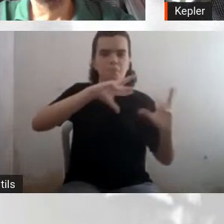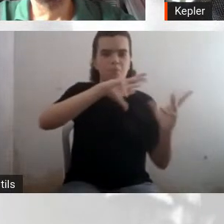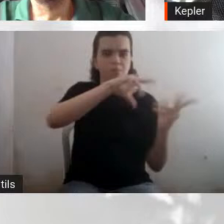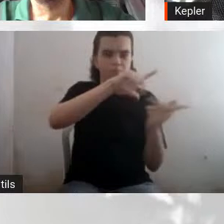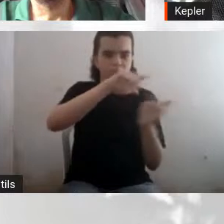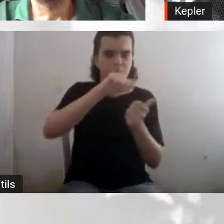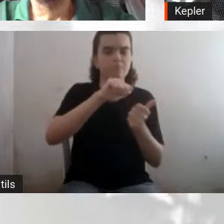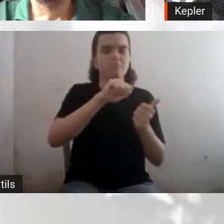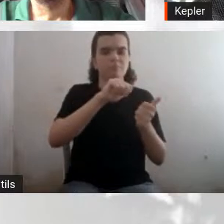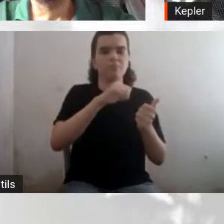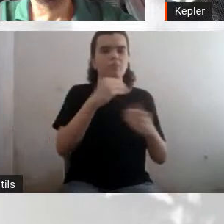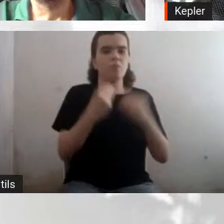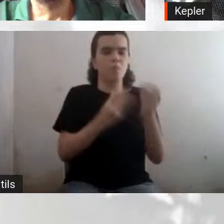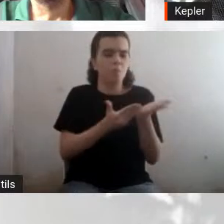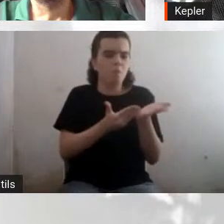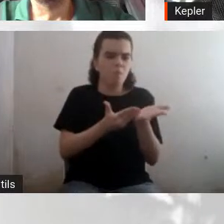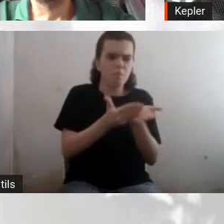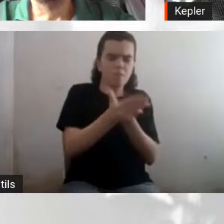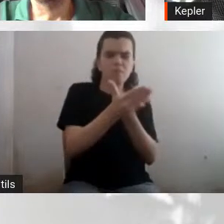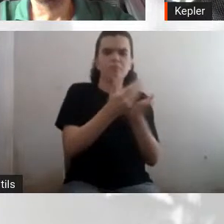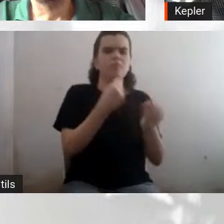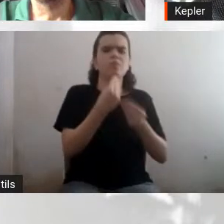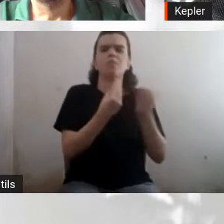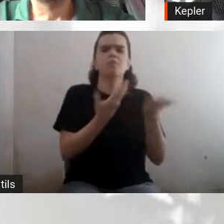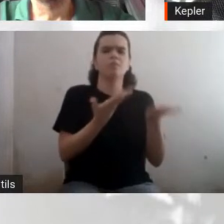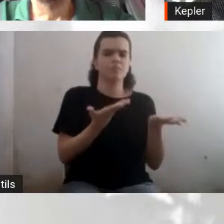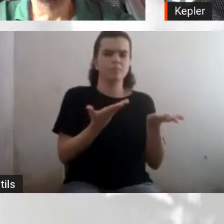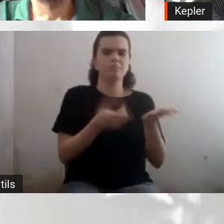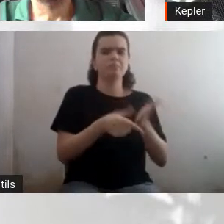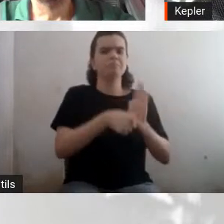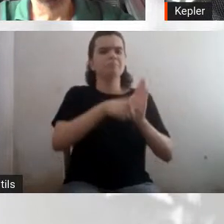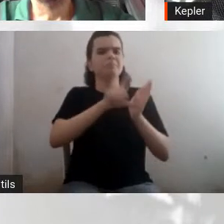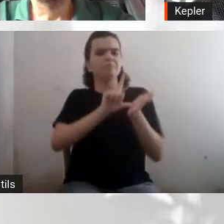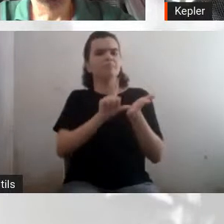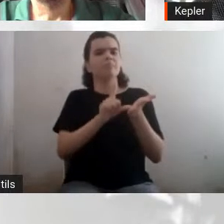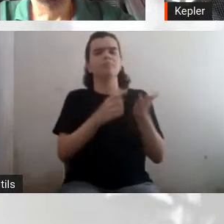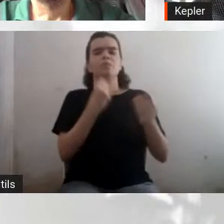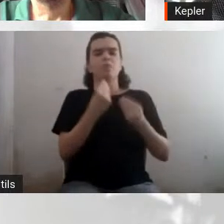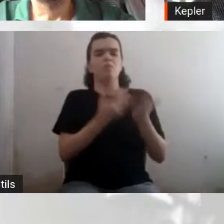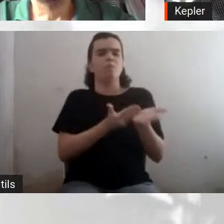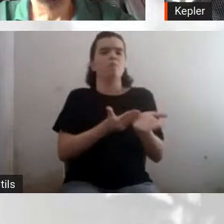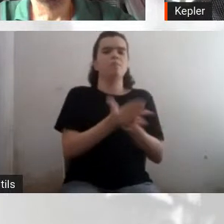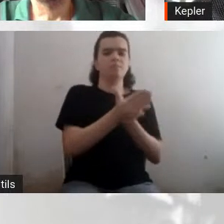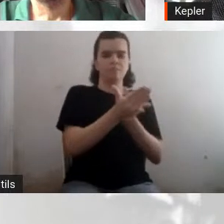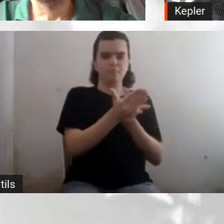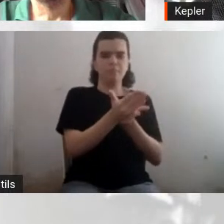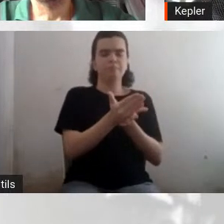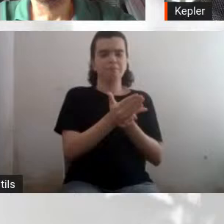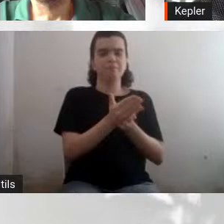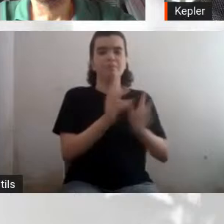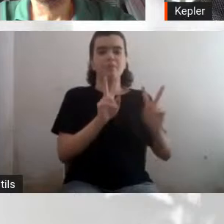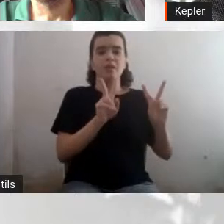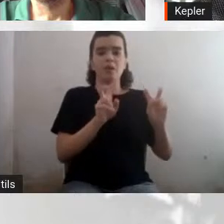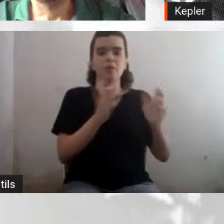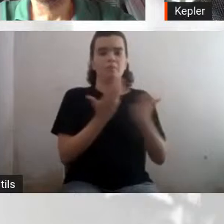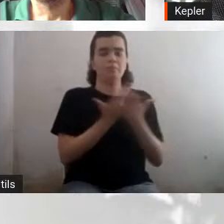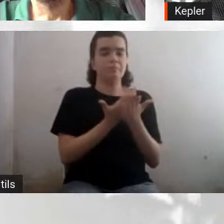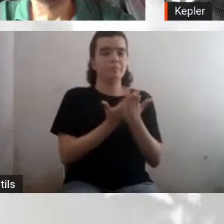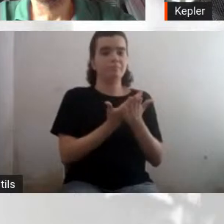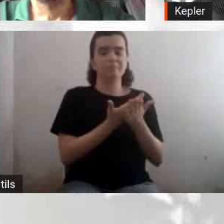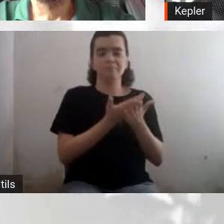inclusive a origem da galáxia, né? Como se formou, que é um outro tema que tem evoluído muito rápido, mas ainda não está totalmente